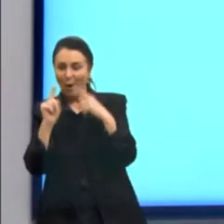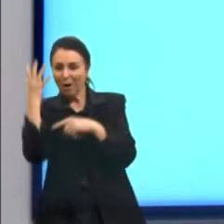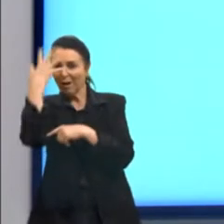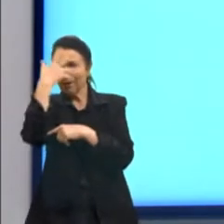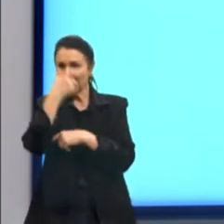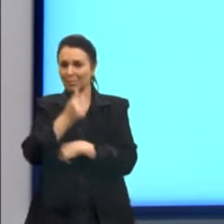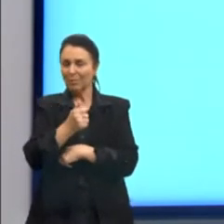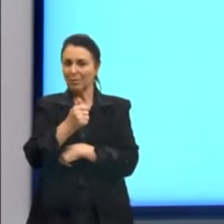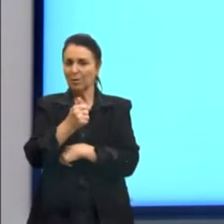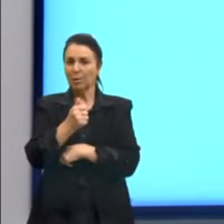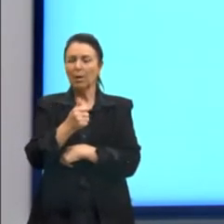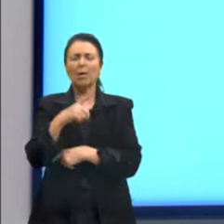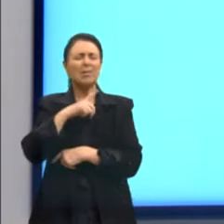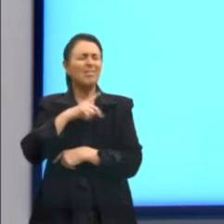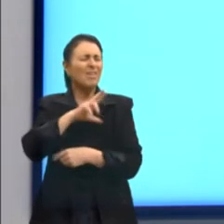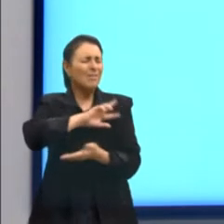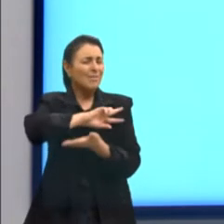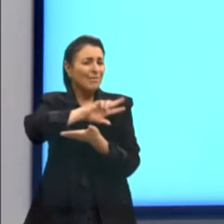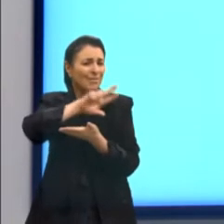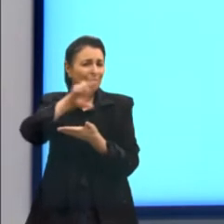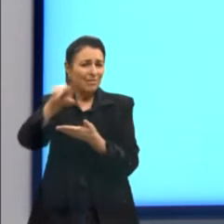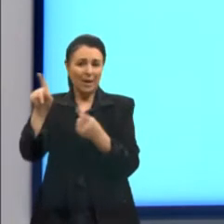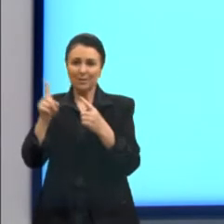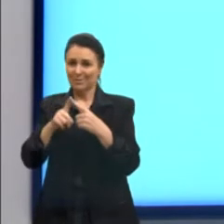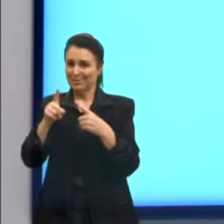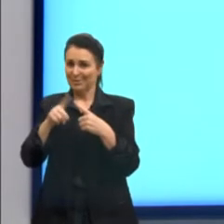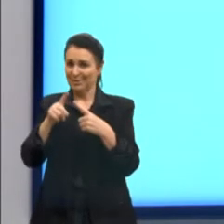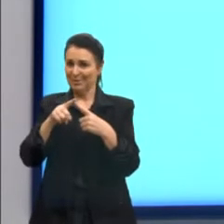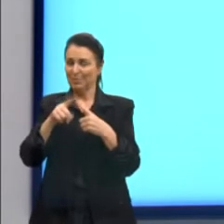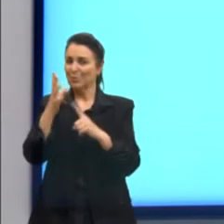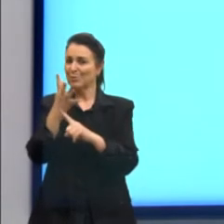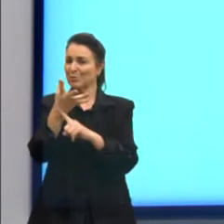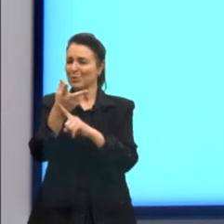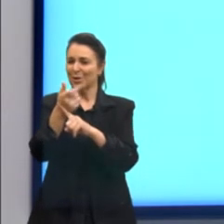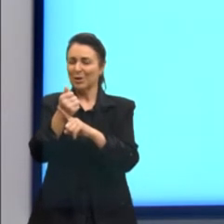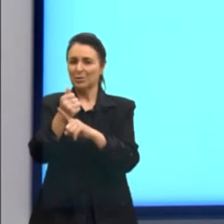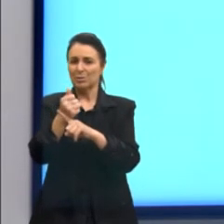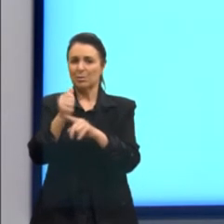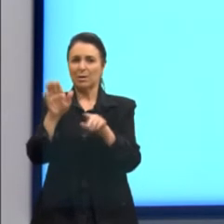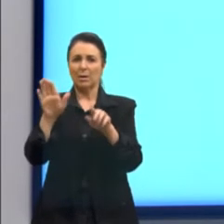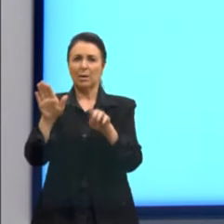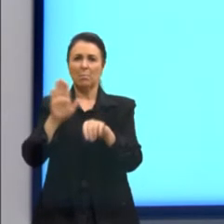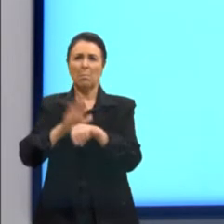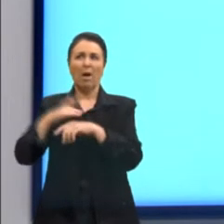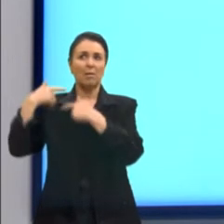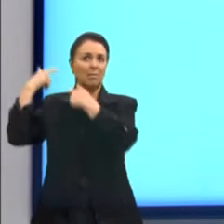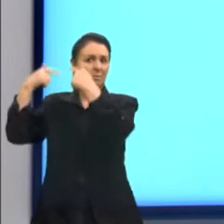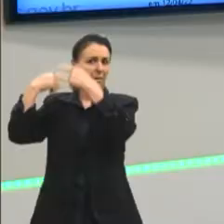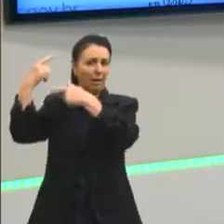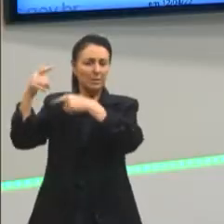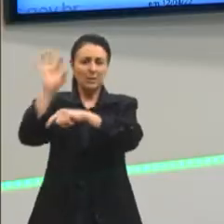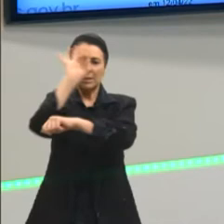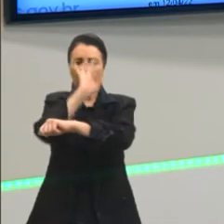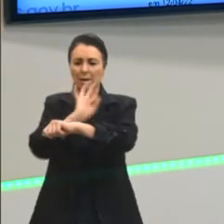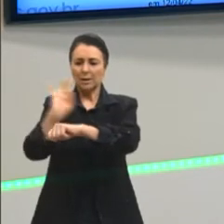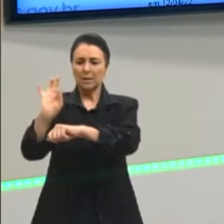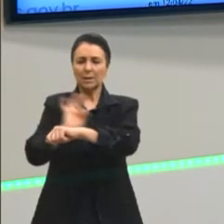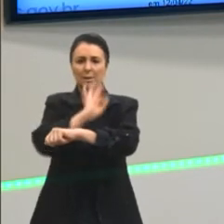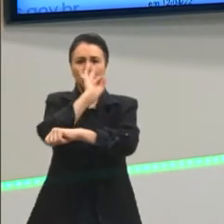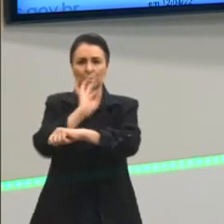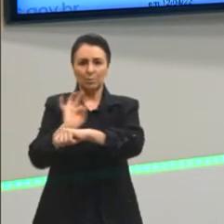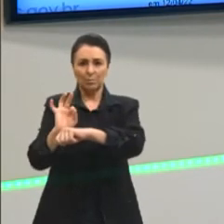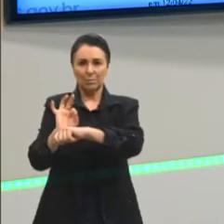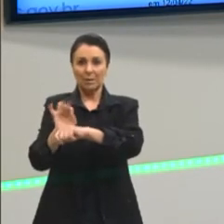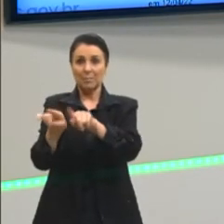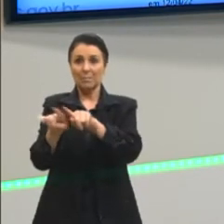inúmeros exemplos aí de arte mais antiga, arte mais clássica, arquitetura clássica, mas eu optei por trazer